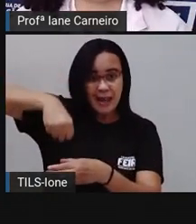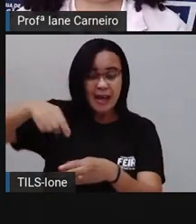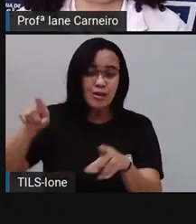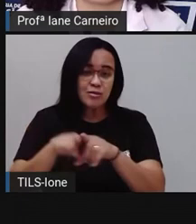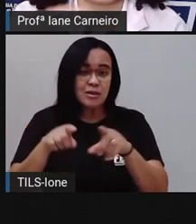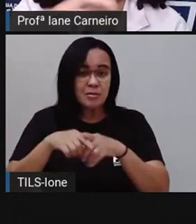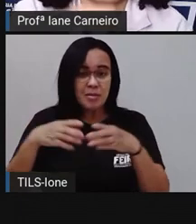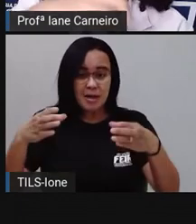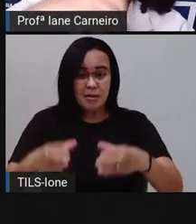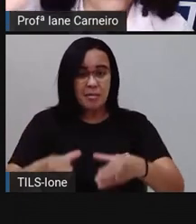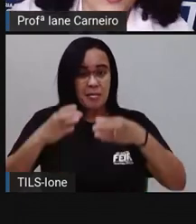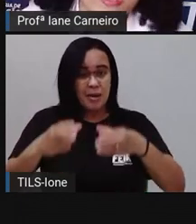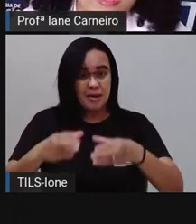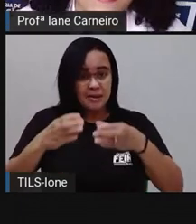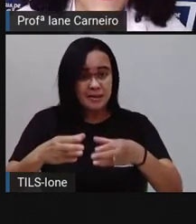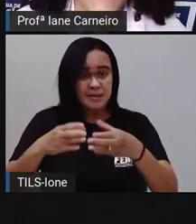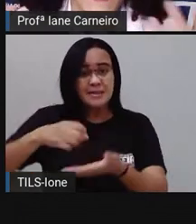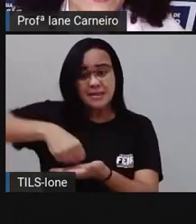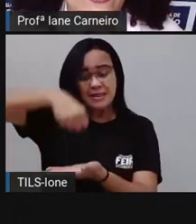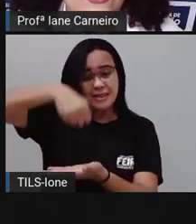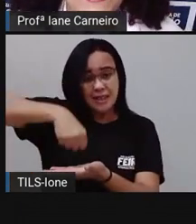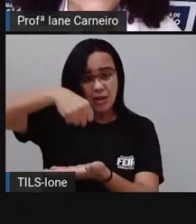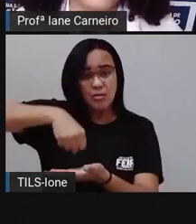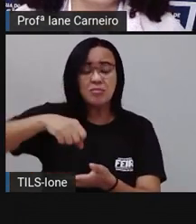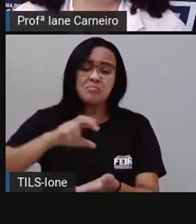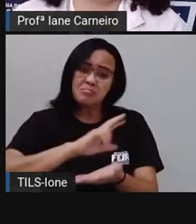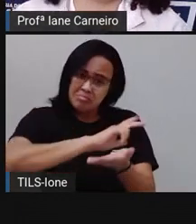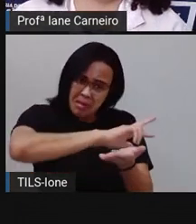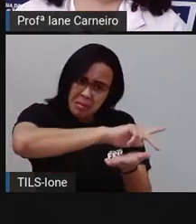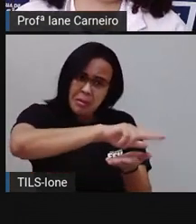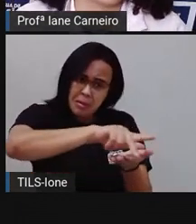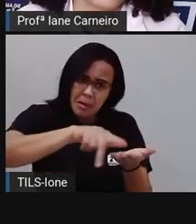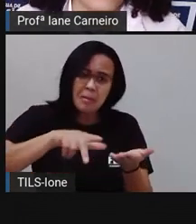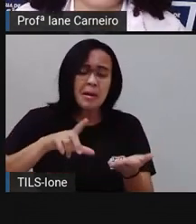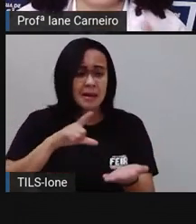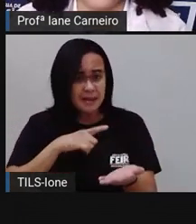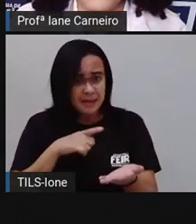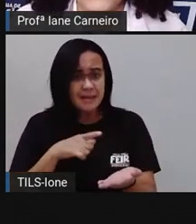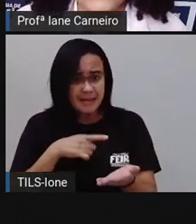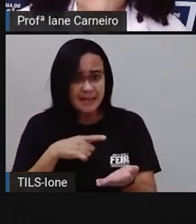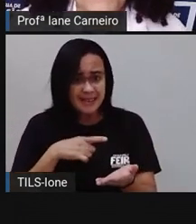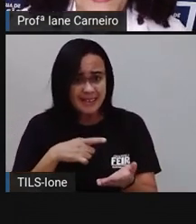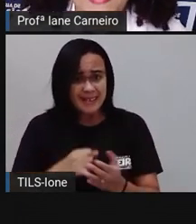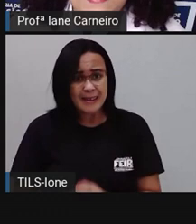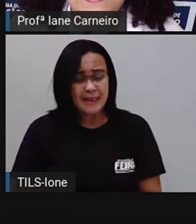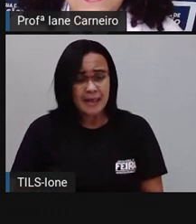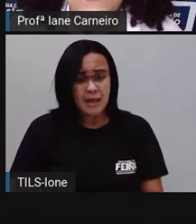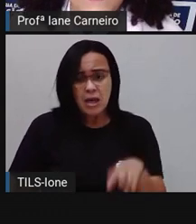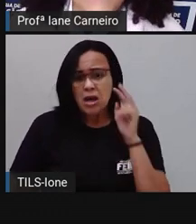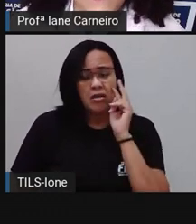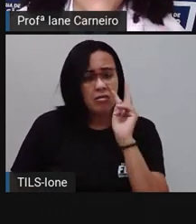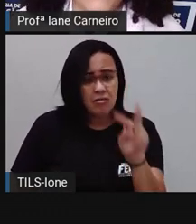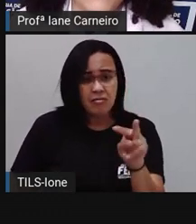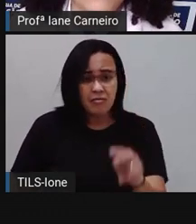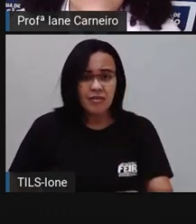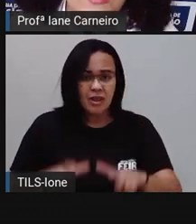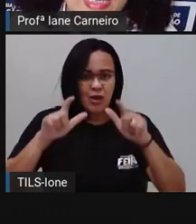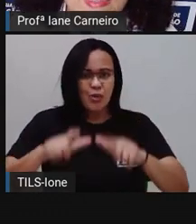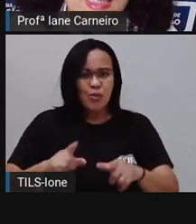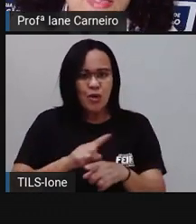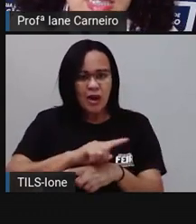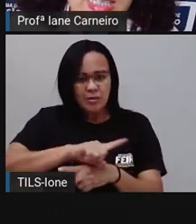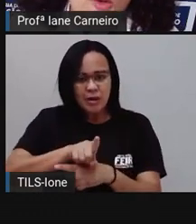Em sacolinhas, em redes, né? Então, a gente quase que não vê balanças, né? Nas